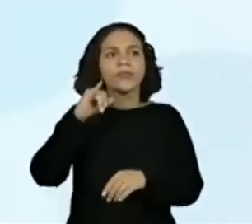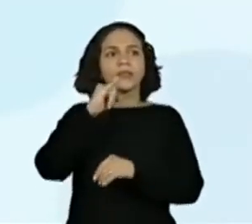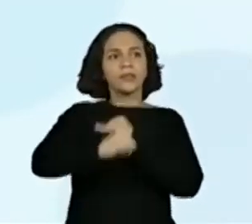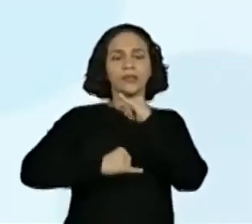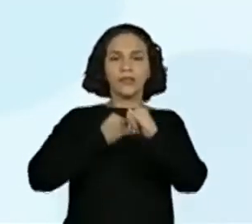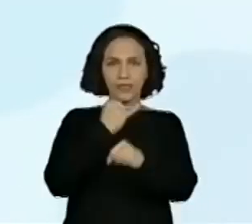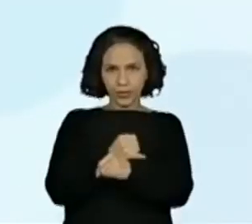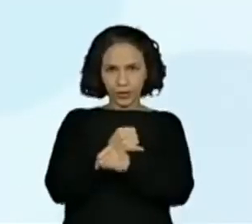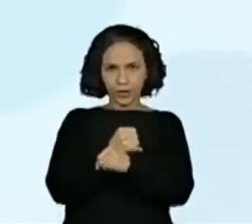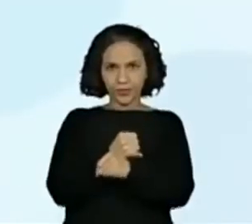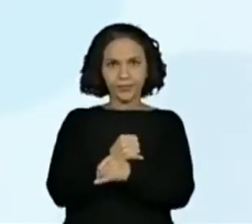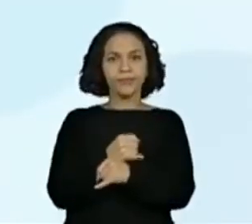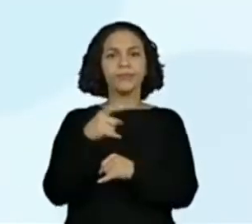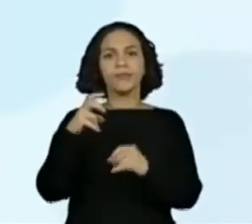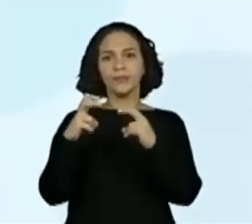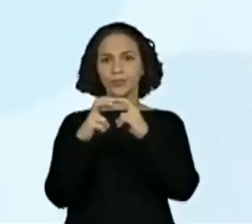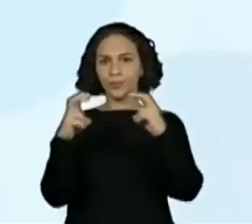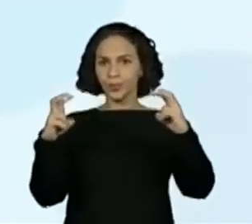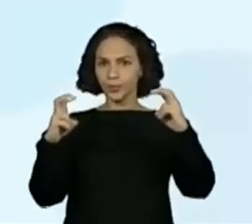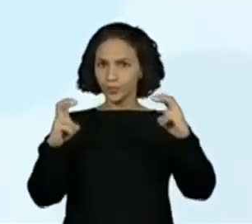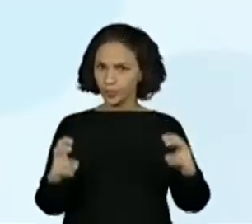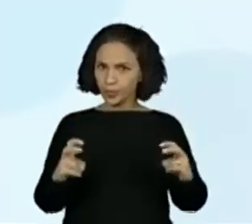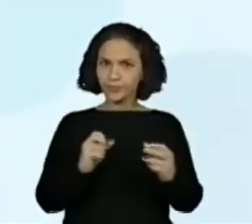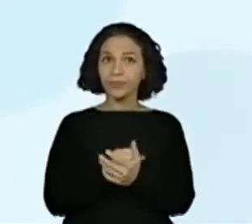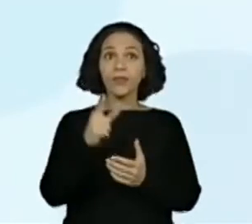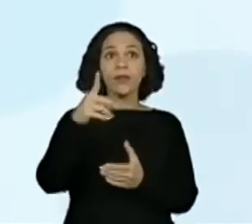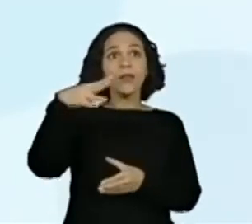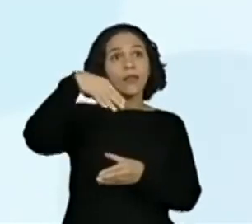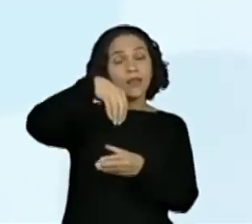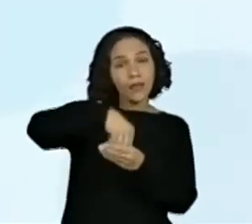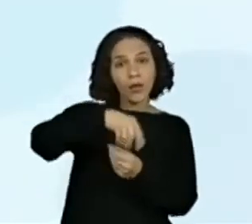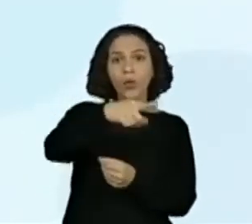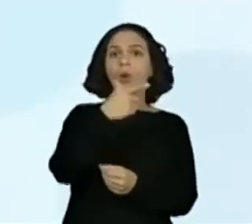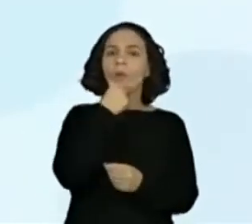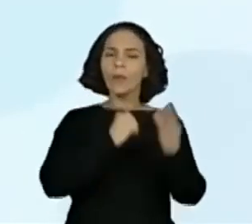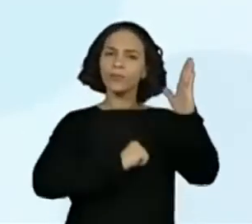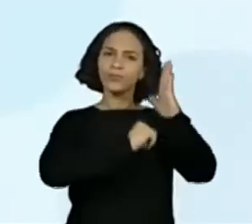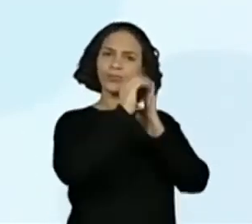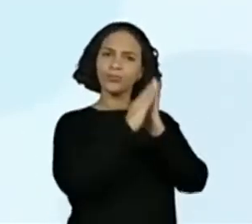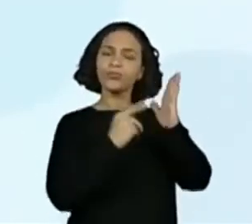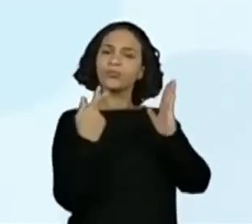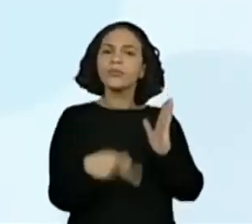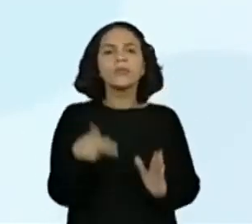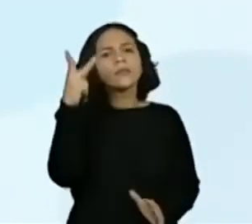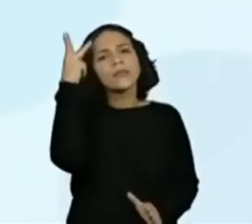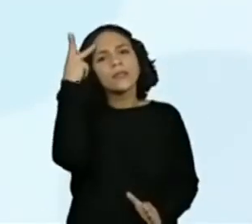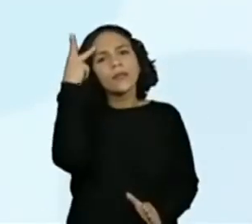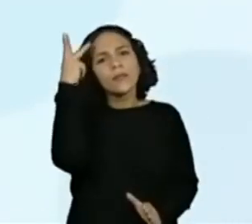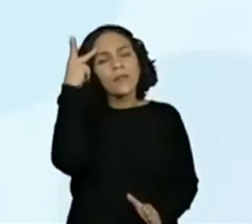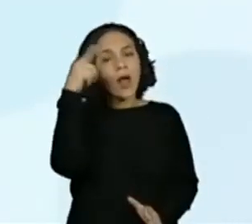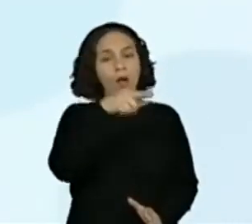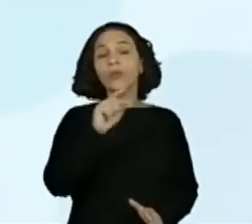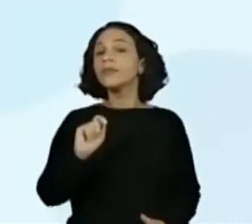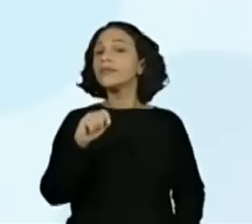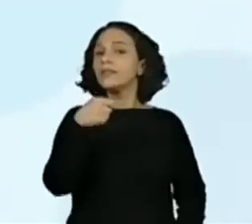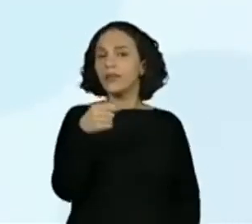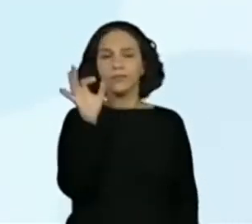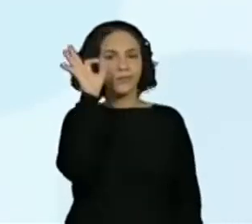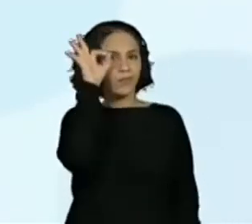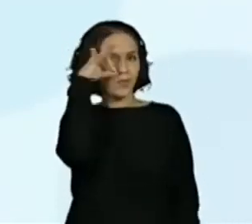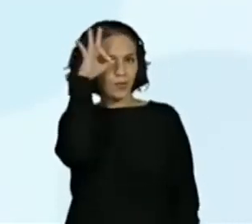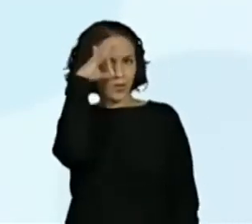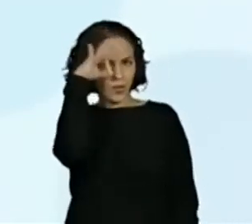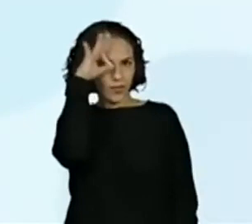Lá, há obras de Cândido Portinari, pintor paulista que nasceu na cidade de Brodovski